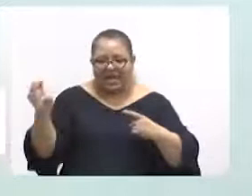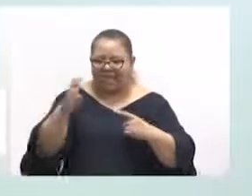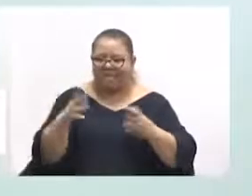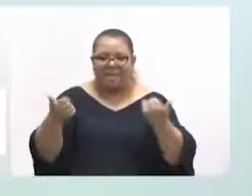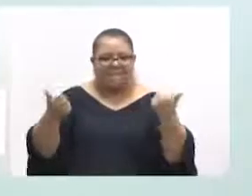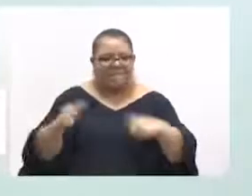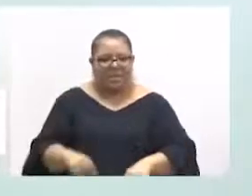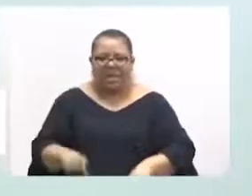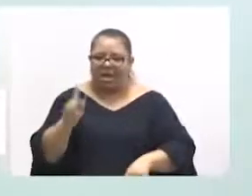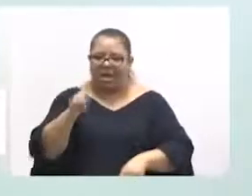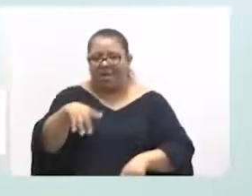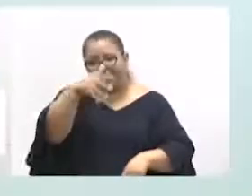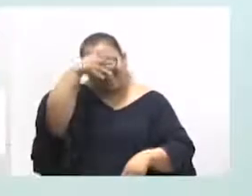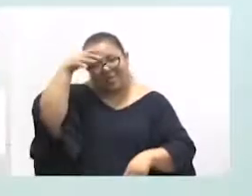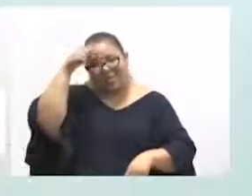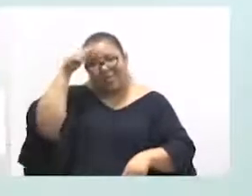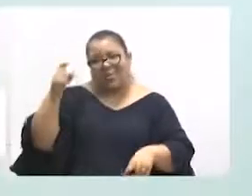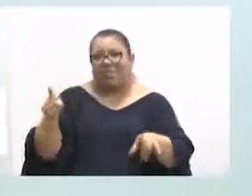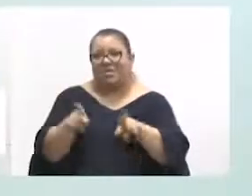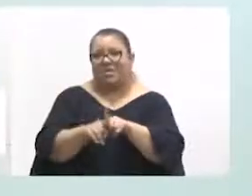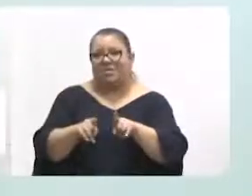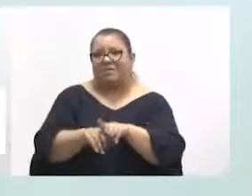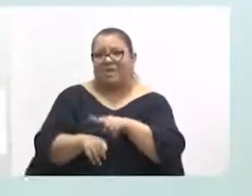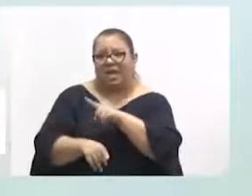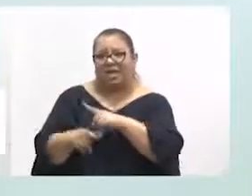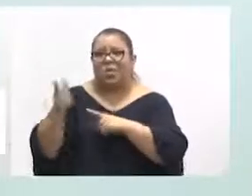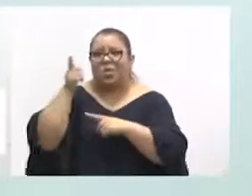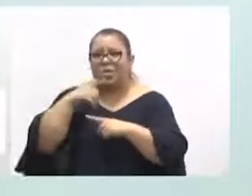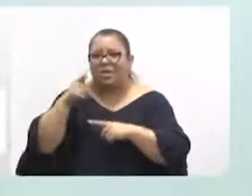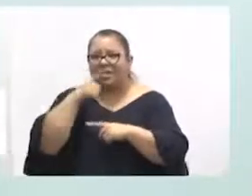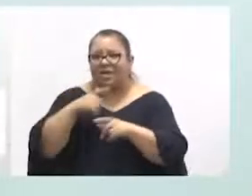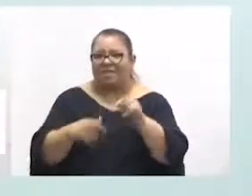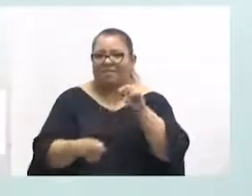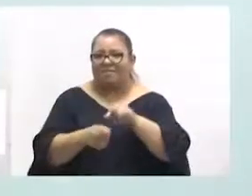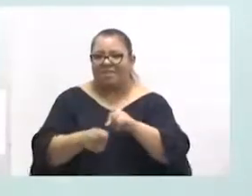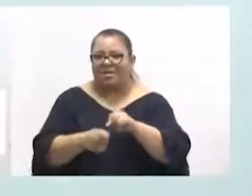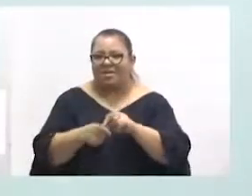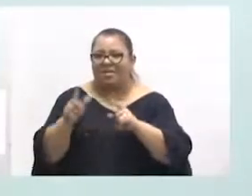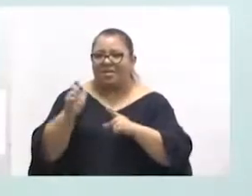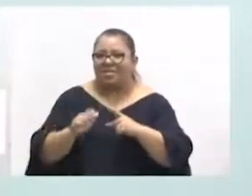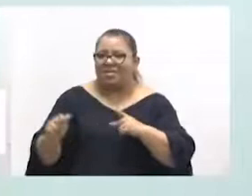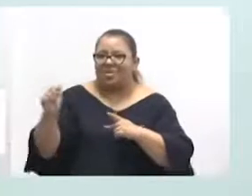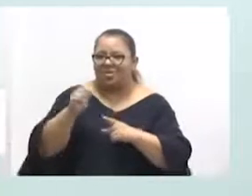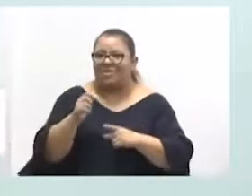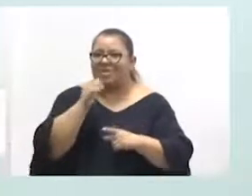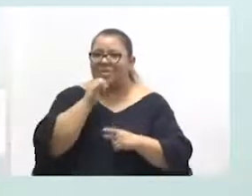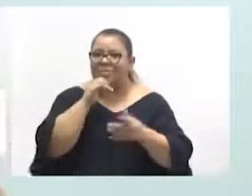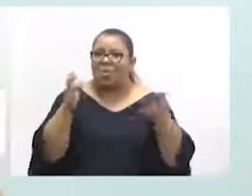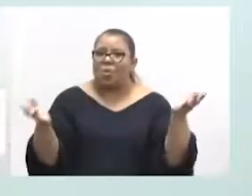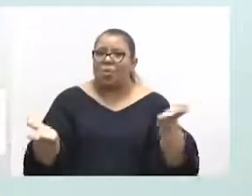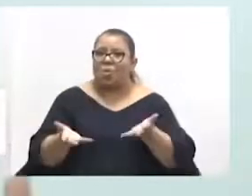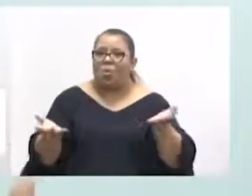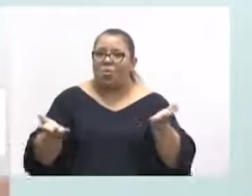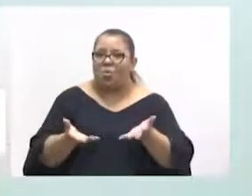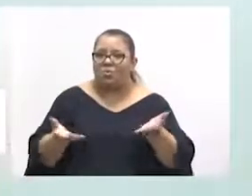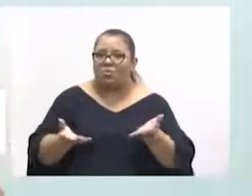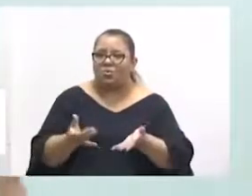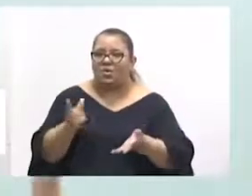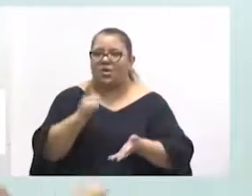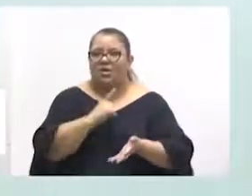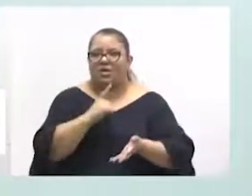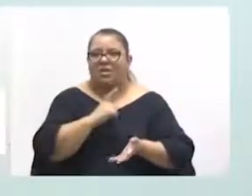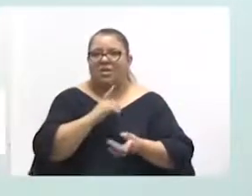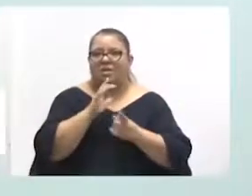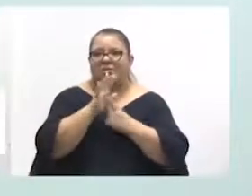menores do que o Mato Grosso, e eles conseguem fazer isso. Então, acho que é questão de querer mesmo,